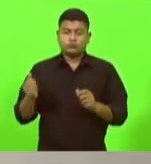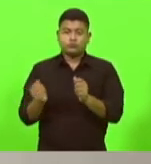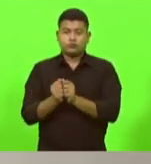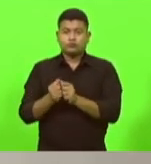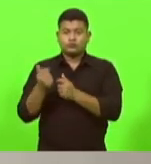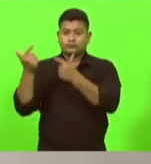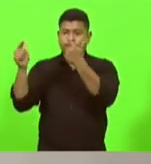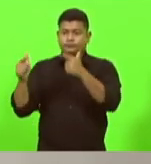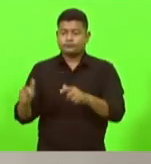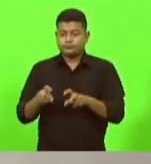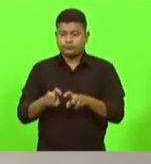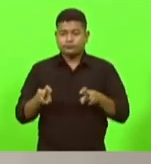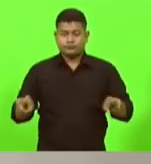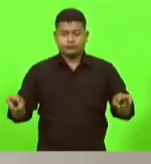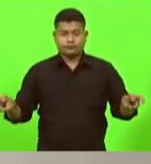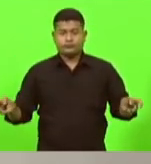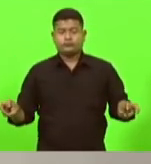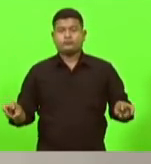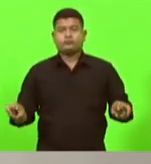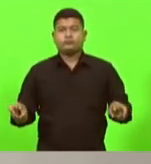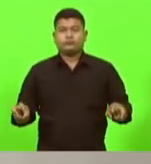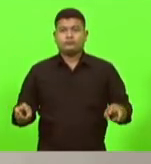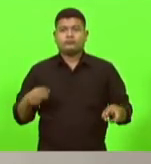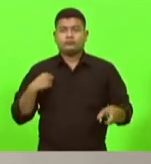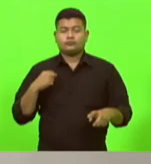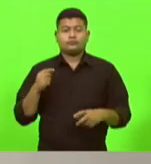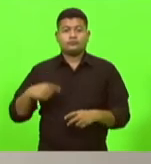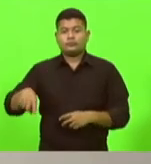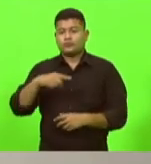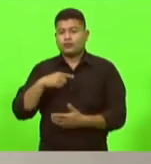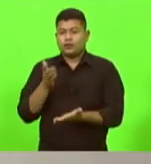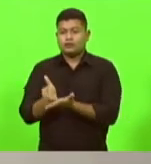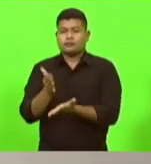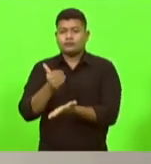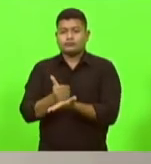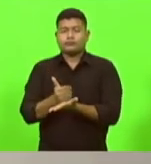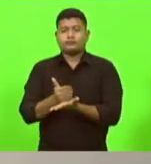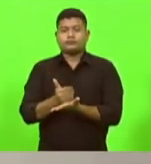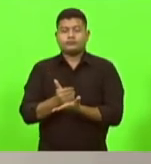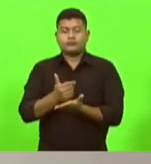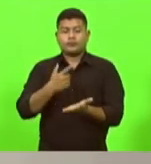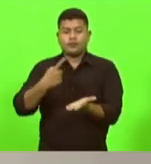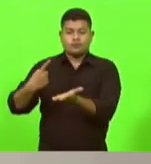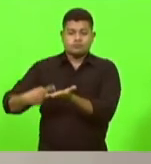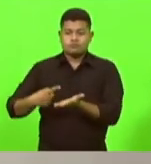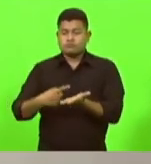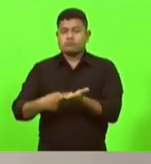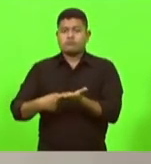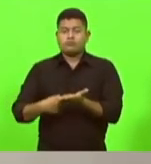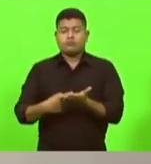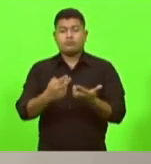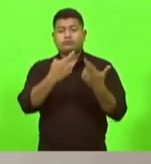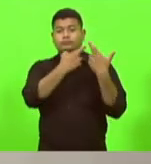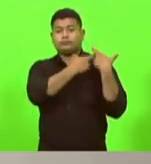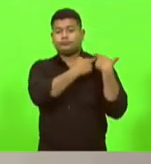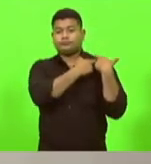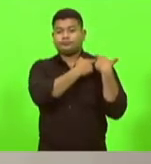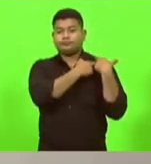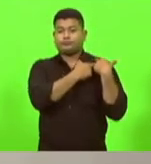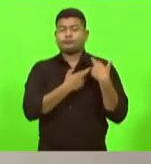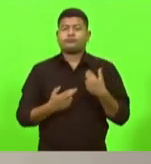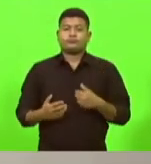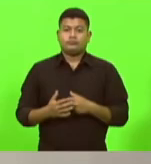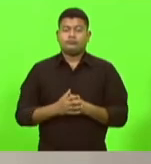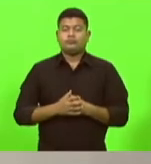membros desta mesa, dividiremos aqui os compromissos, a responsabilidade e o